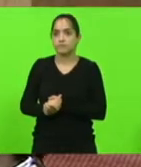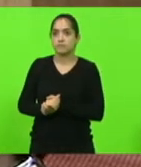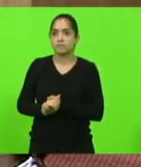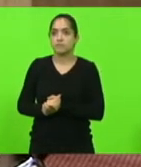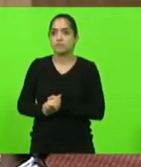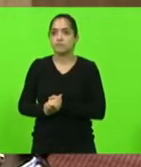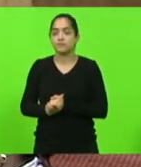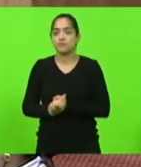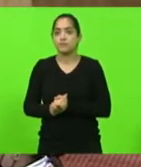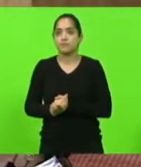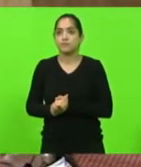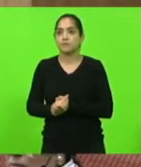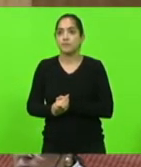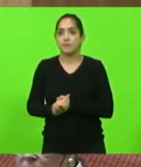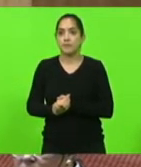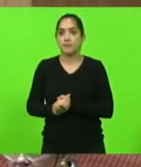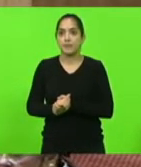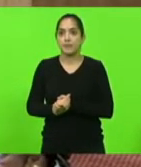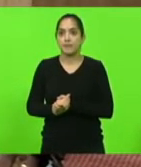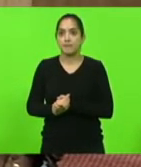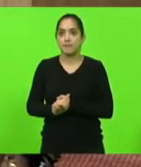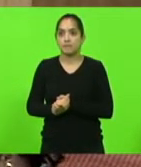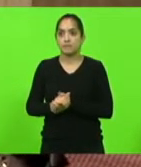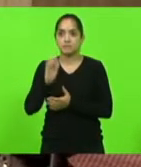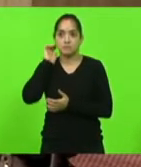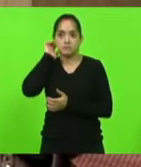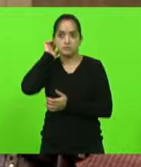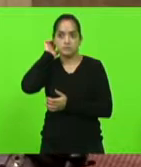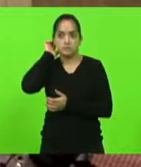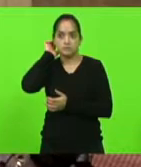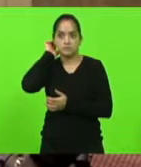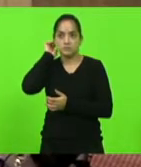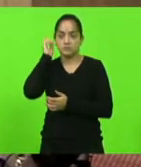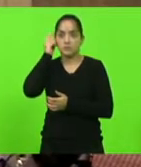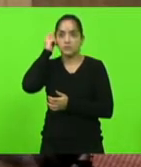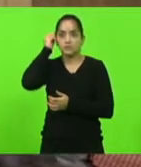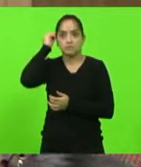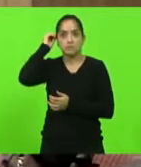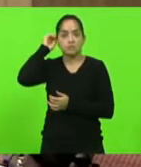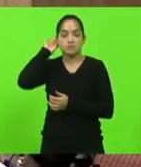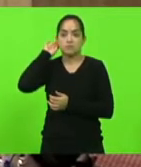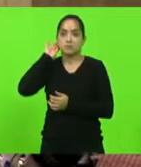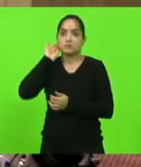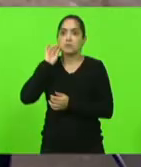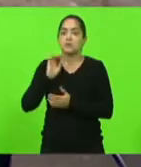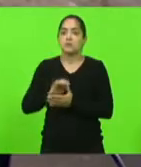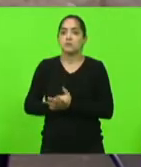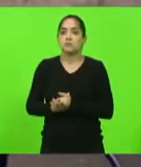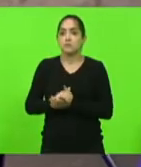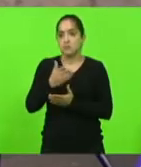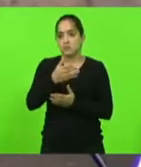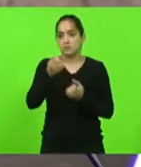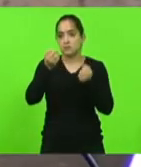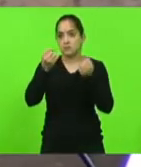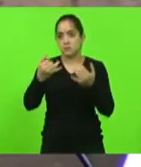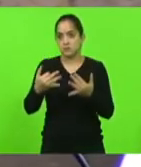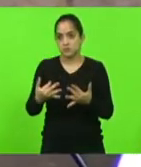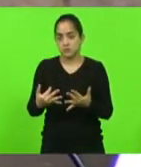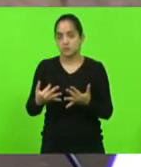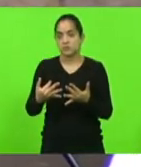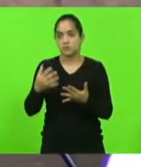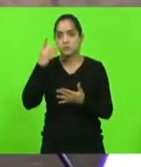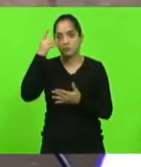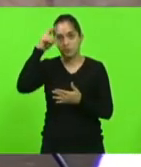do deputado José Lopes na parte do na parte do mérito acho que o doutor Vicente falou muito bem